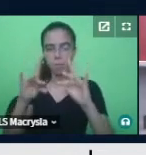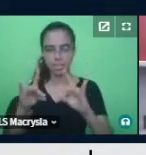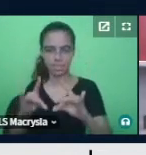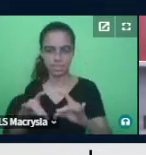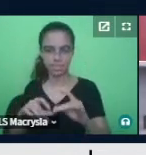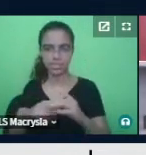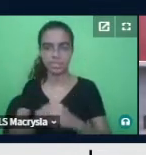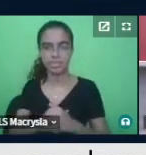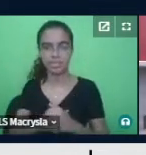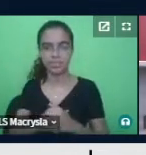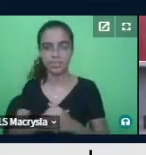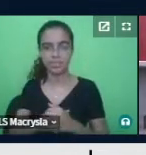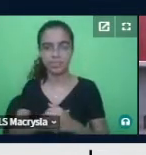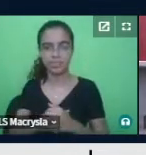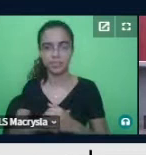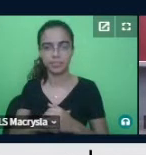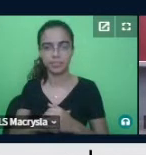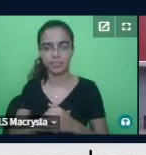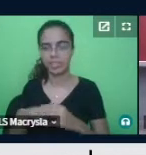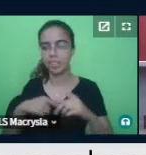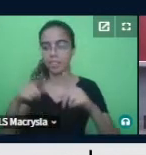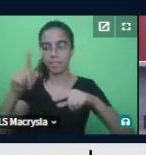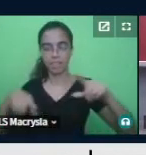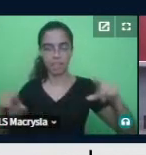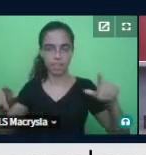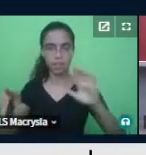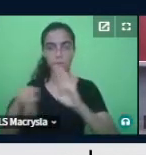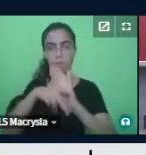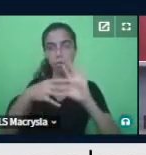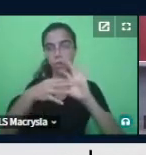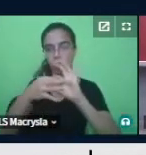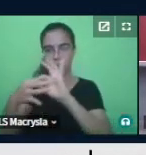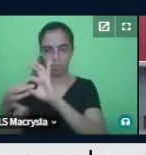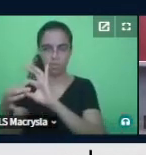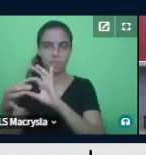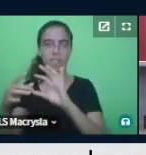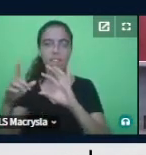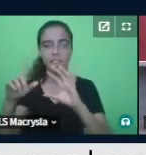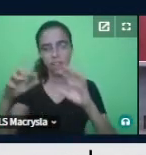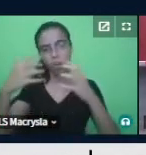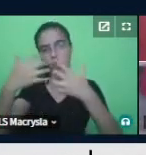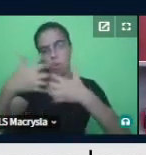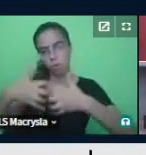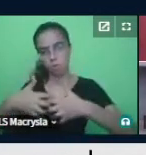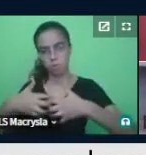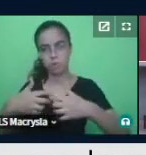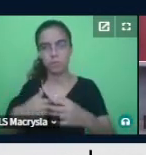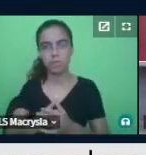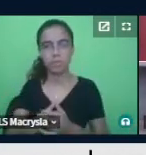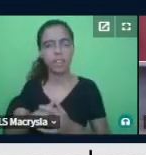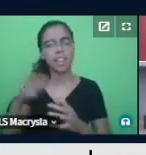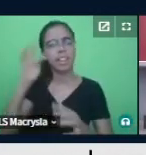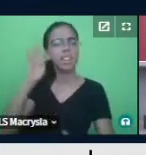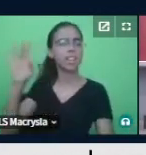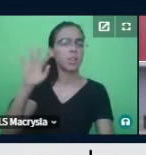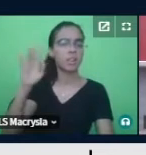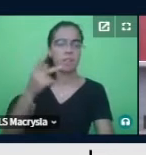as variáveis contextuais, a pesquisa como um sistema complexo, porque a teoria da complexidade,